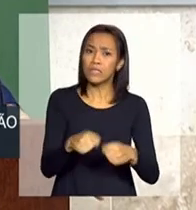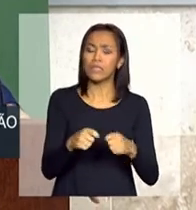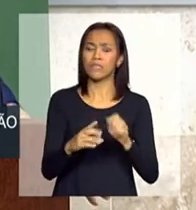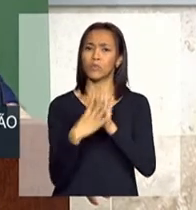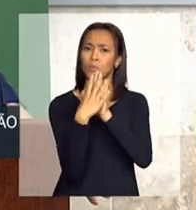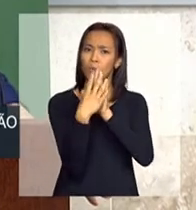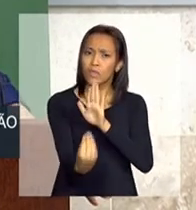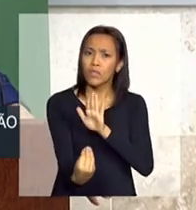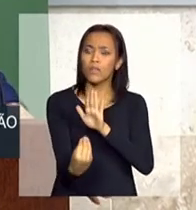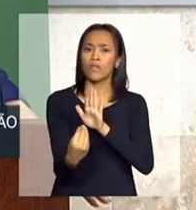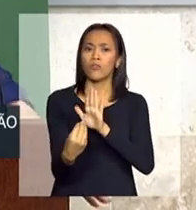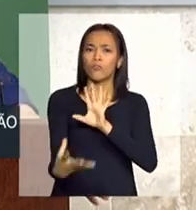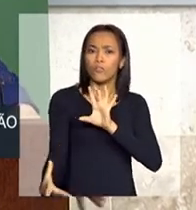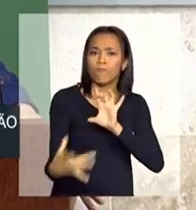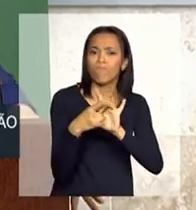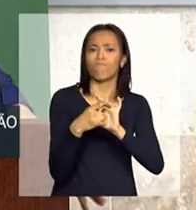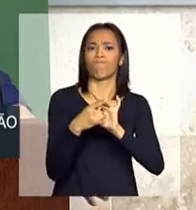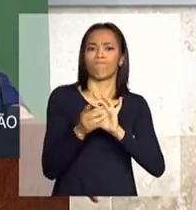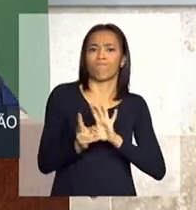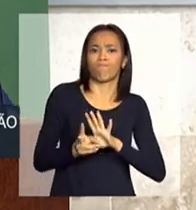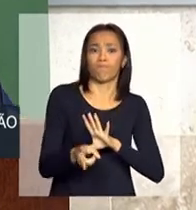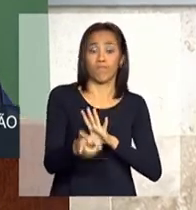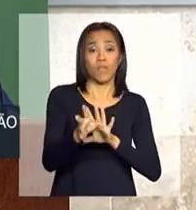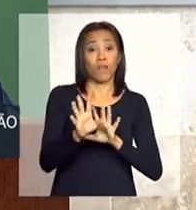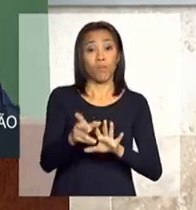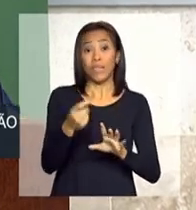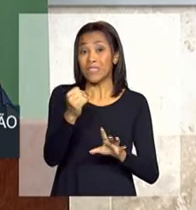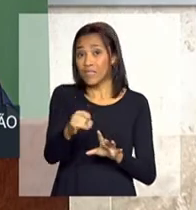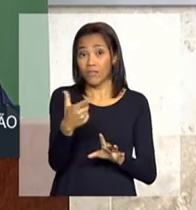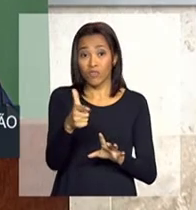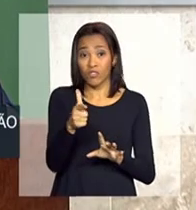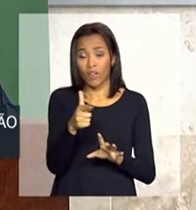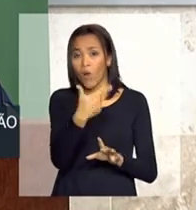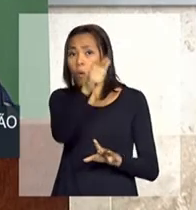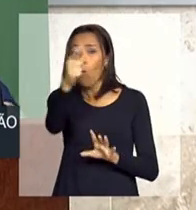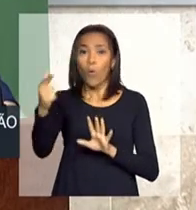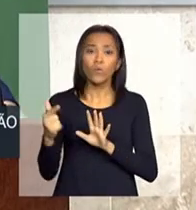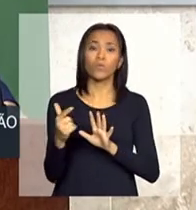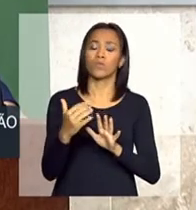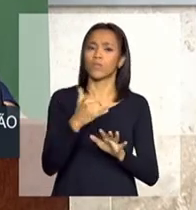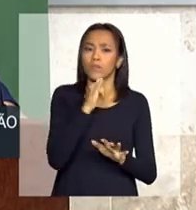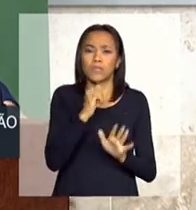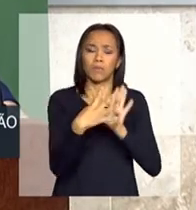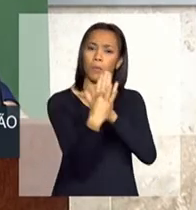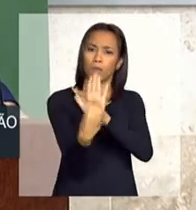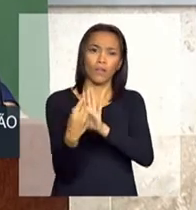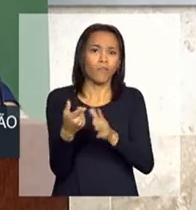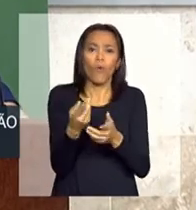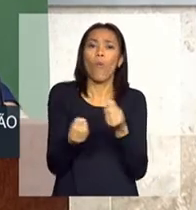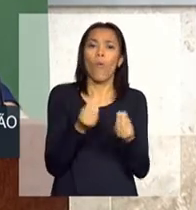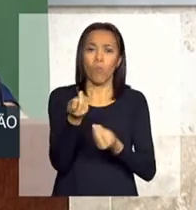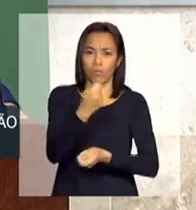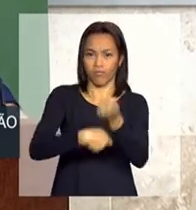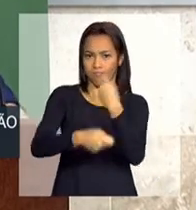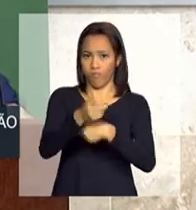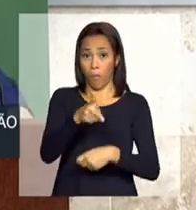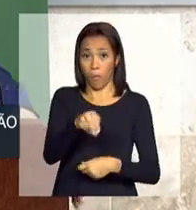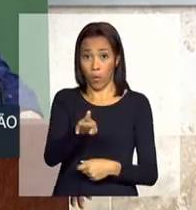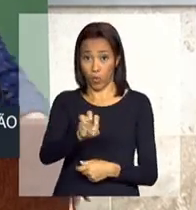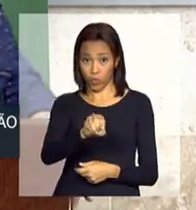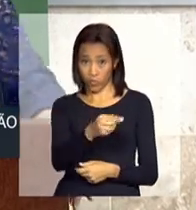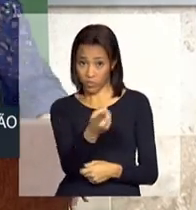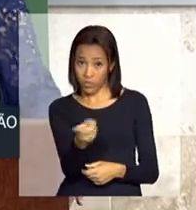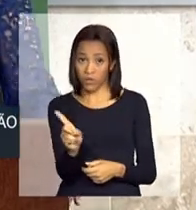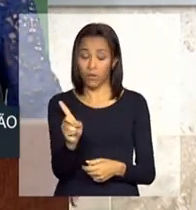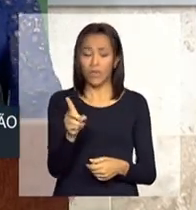do valor, sem a qual nós seremos grandes produtores de commodities. E não é aquilo que esse